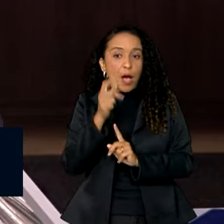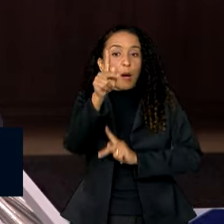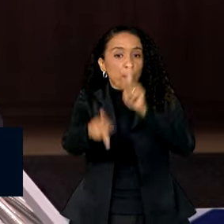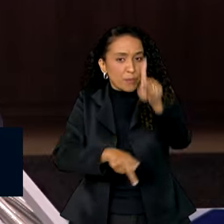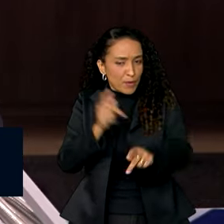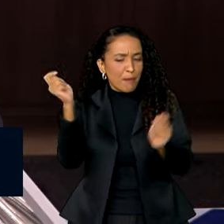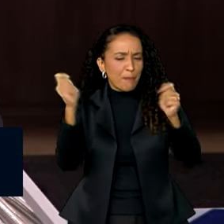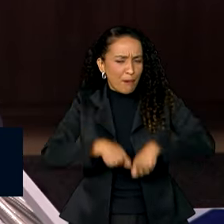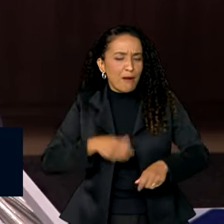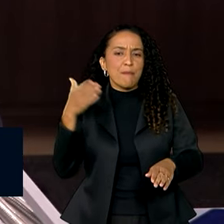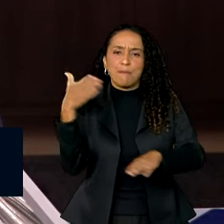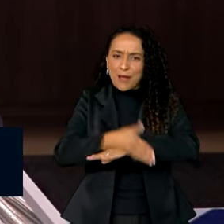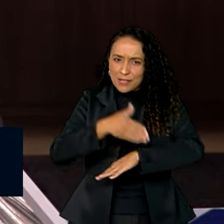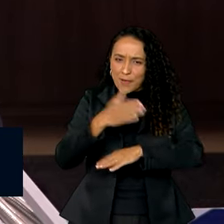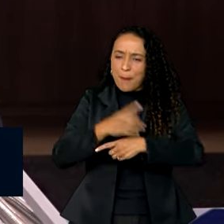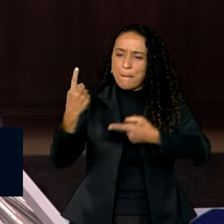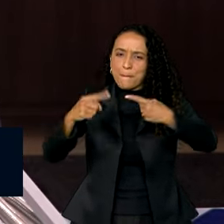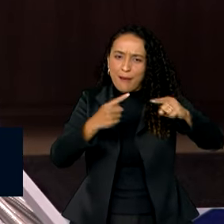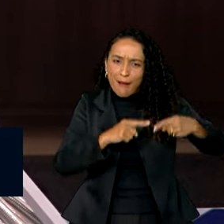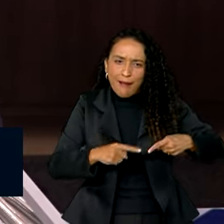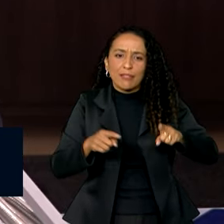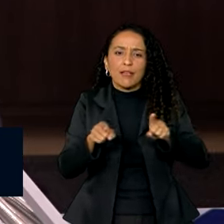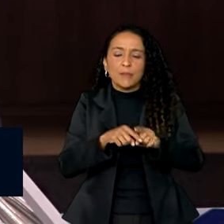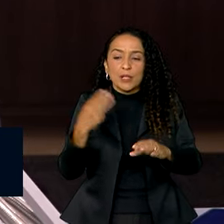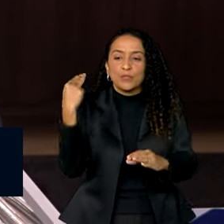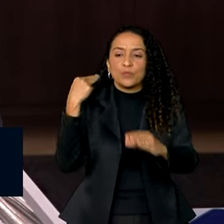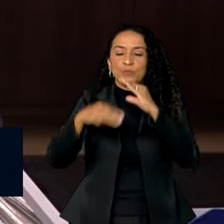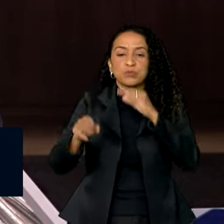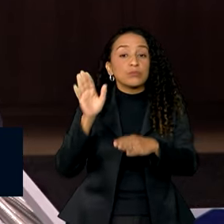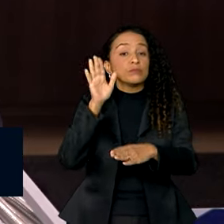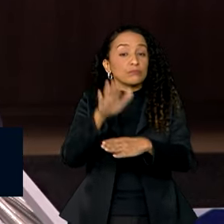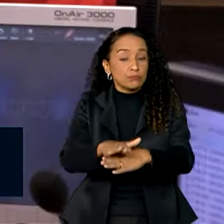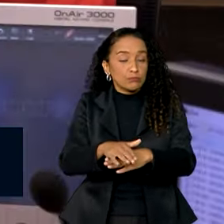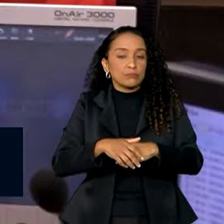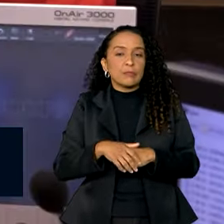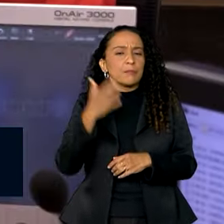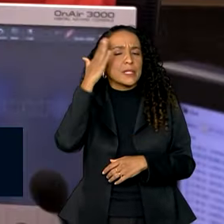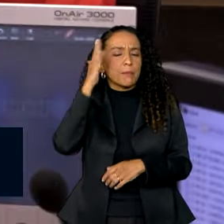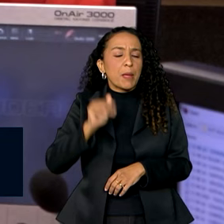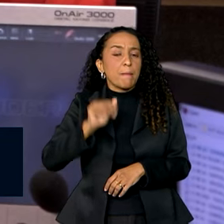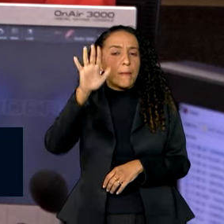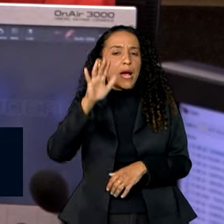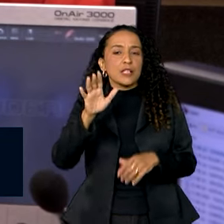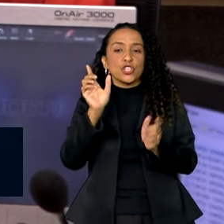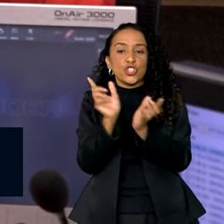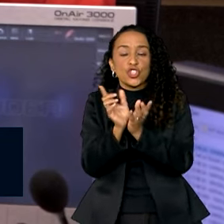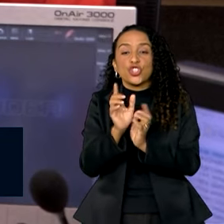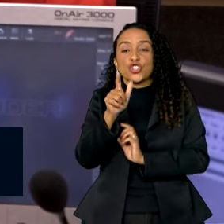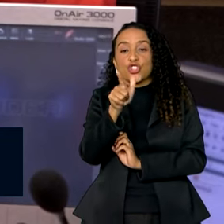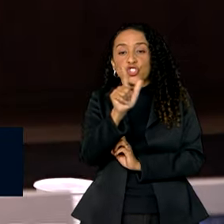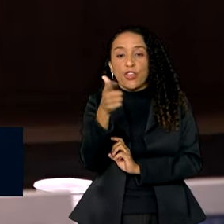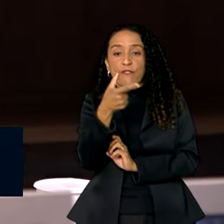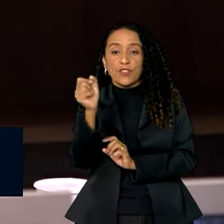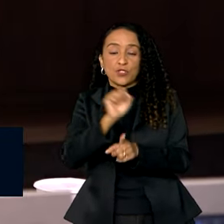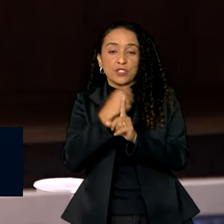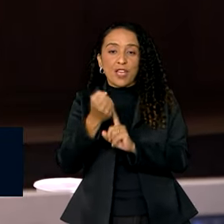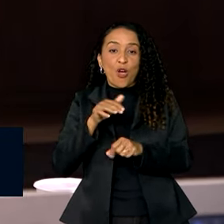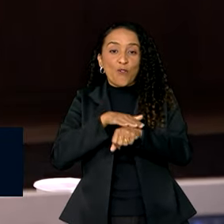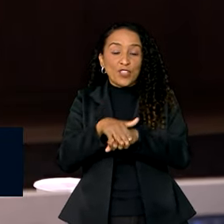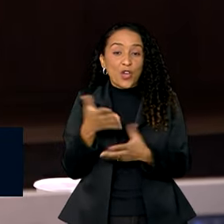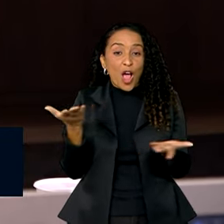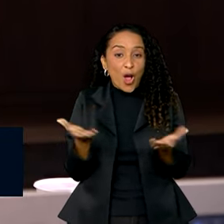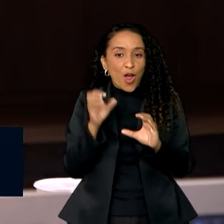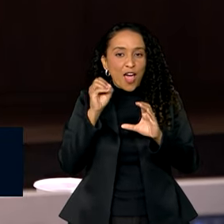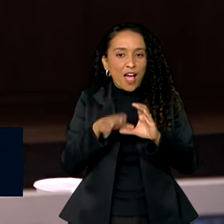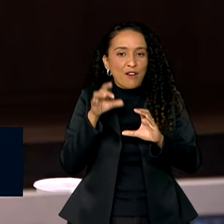população pode participar das discussões e enviar colaborações. Para saber mais sobre o G20 Social, vamos conversar ao